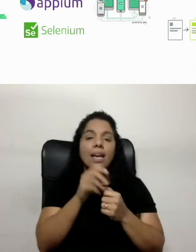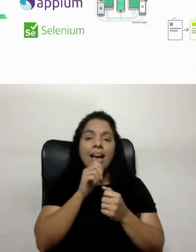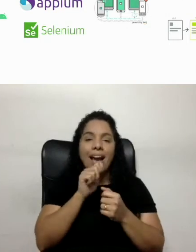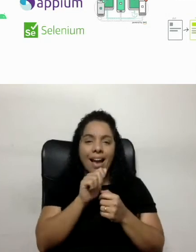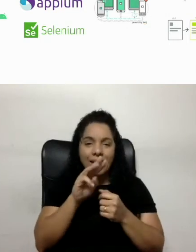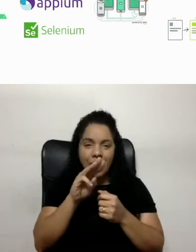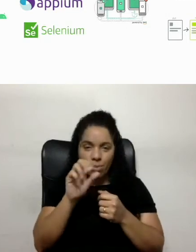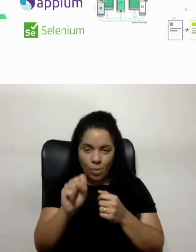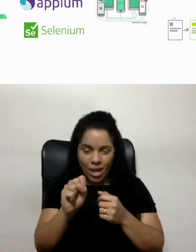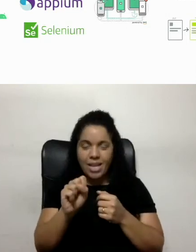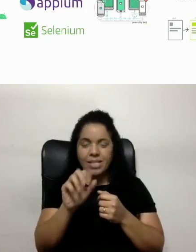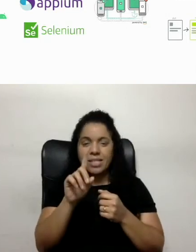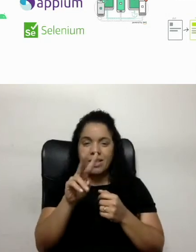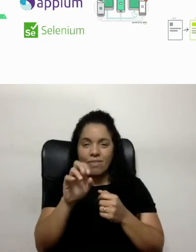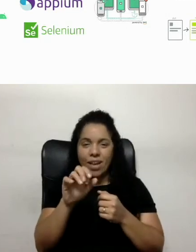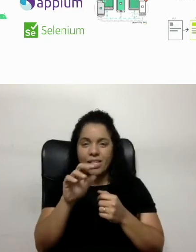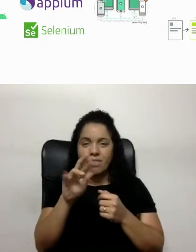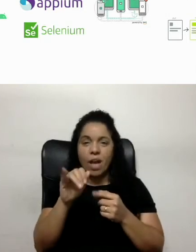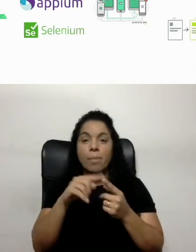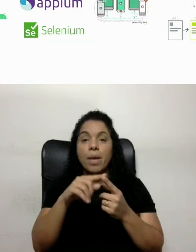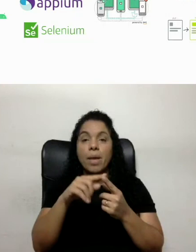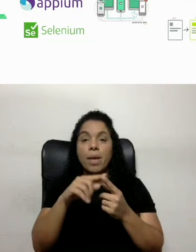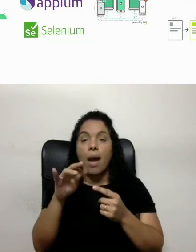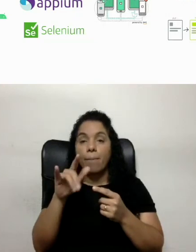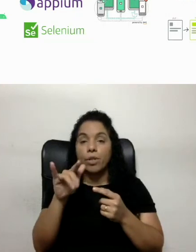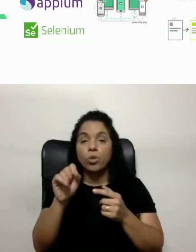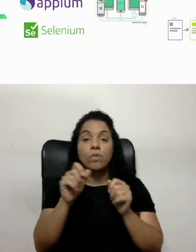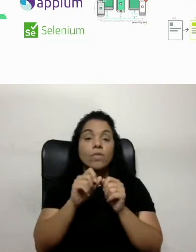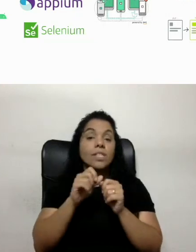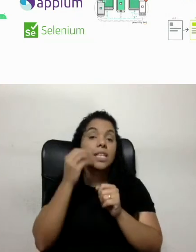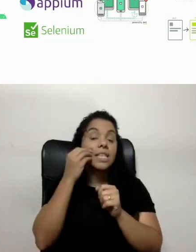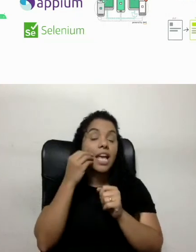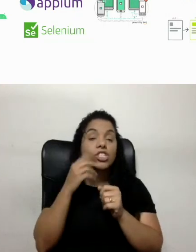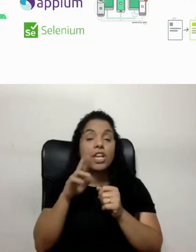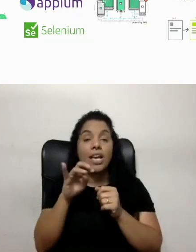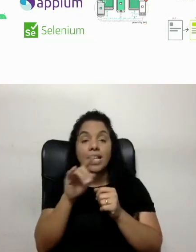Device Farms e o Aptos aí para a gente fazer o nosso teste de regressão visual.